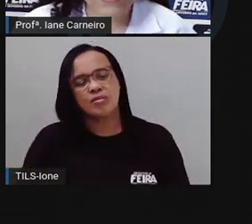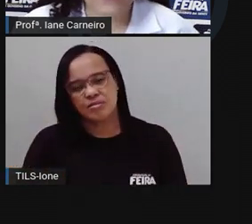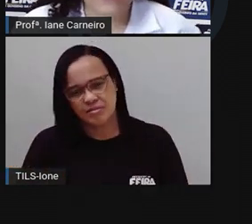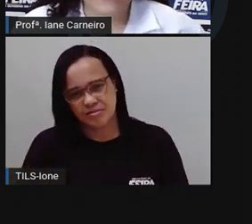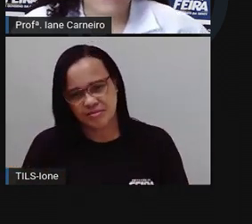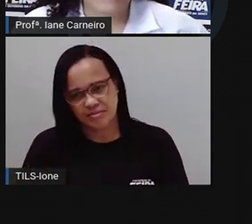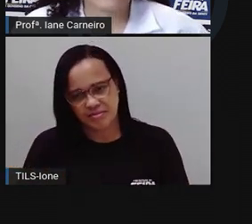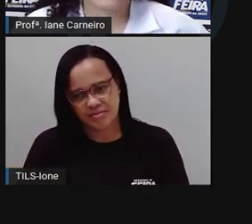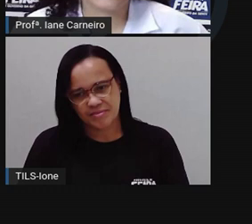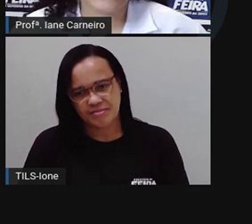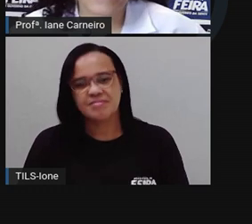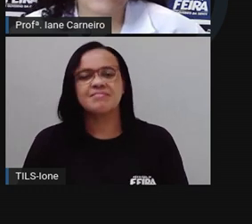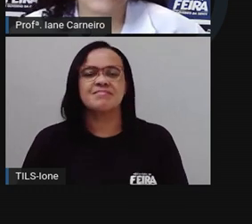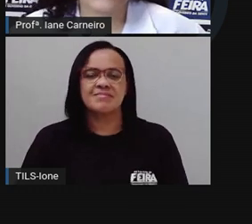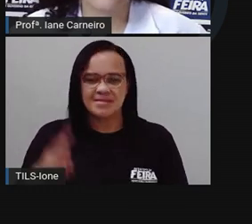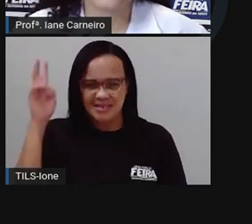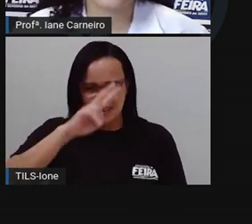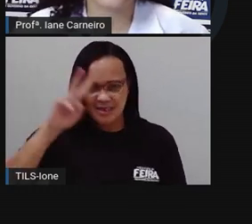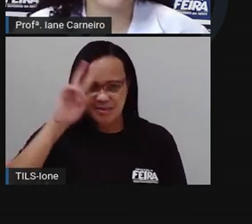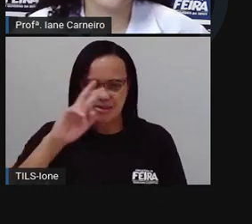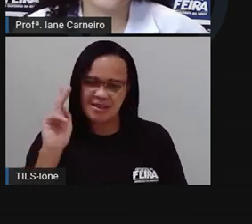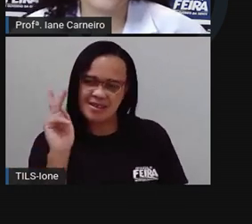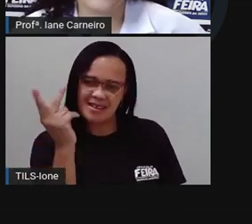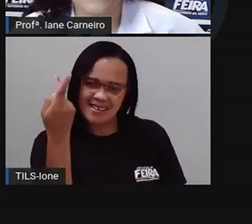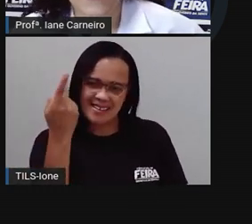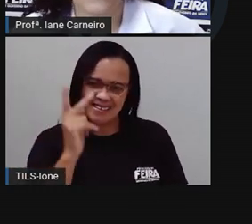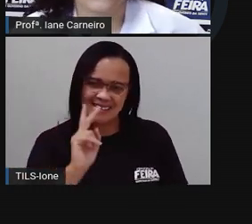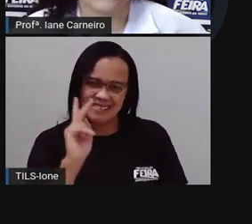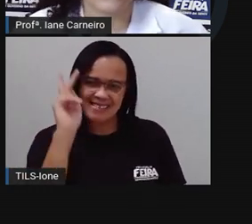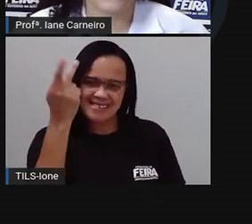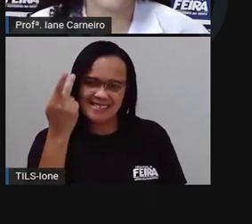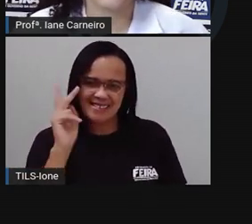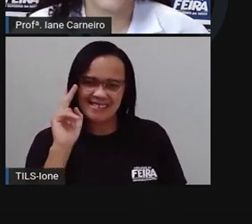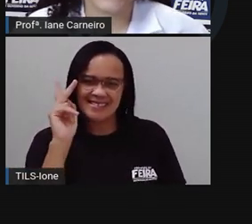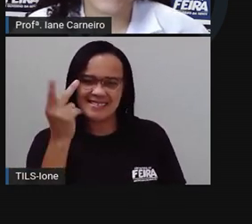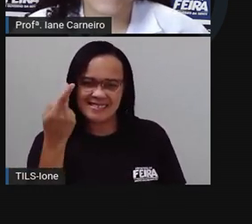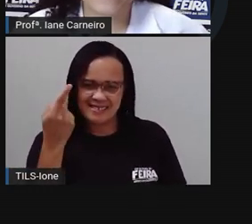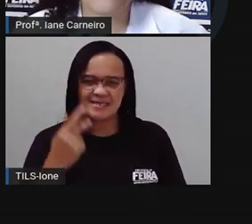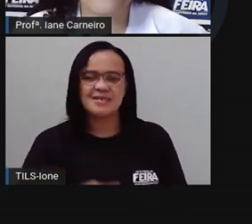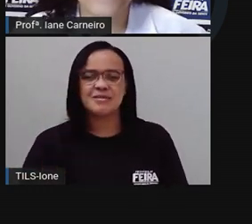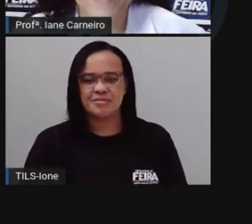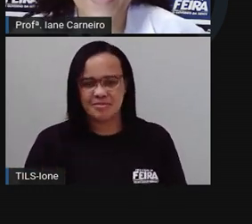letra H, né? Que faz o som do LH, tá certo?